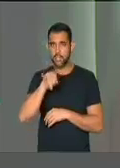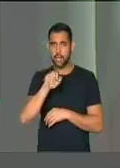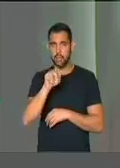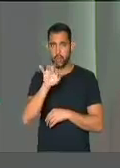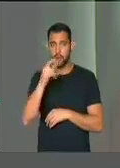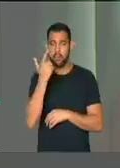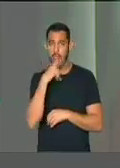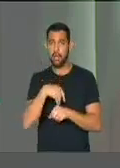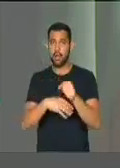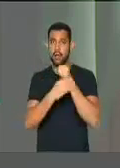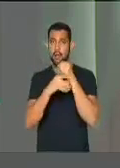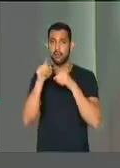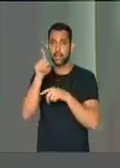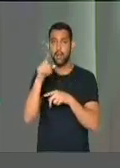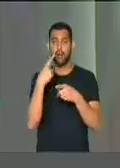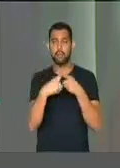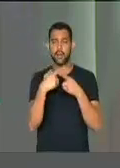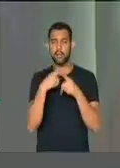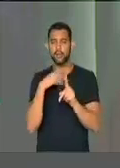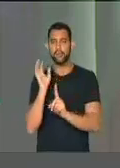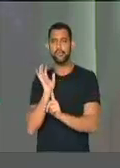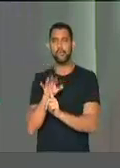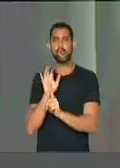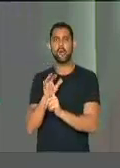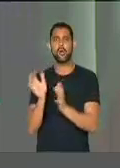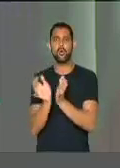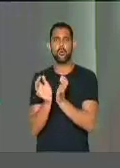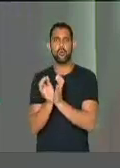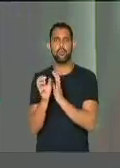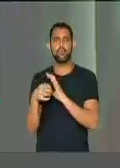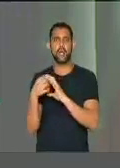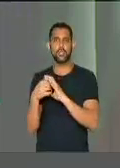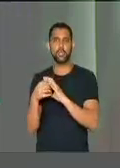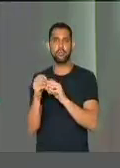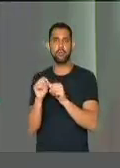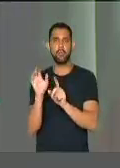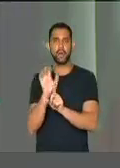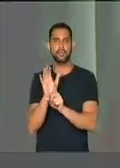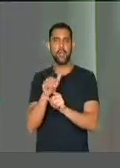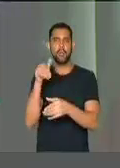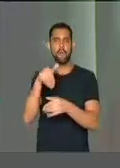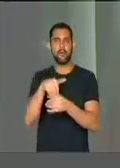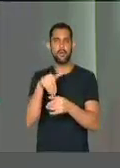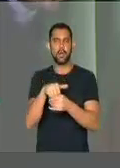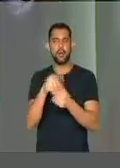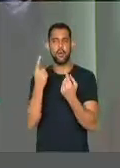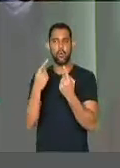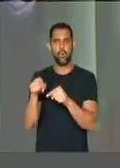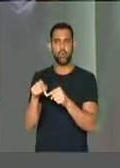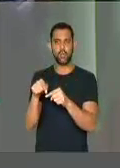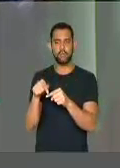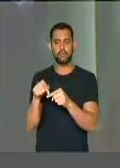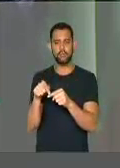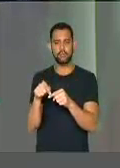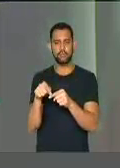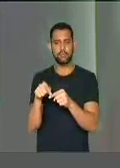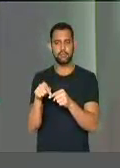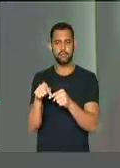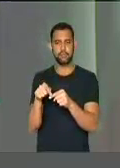para ter a garantia de que eles pressionariam as suas bancadas a votarem contra